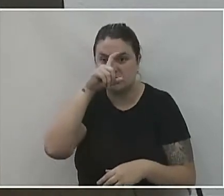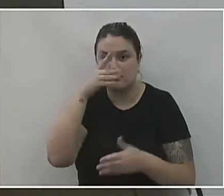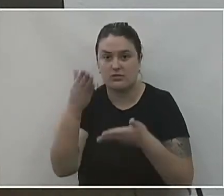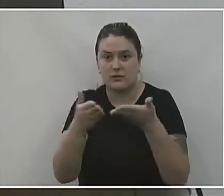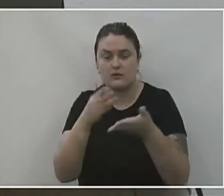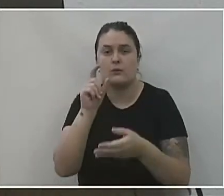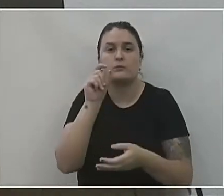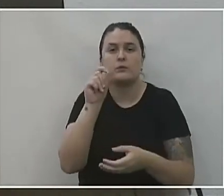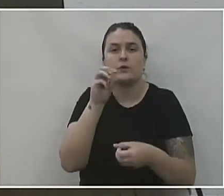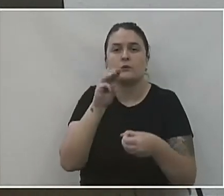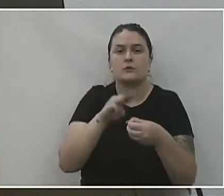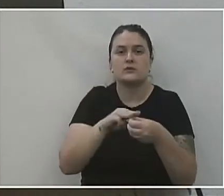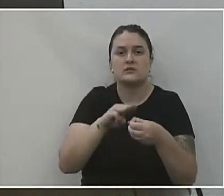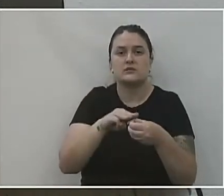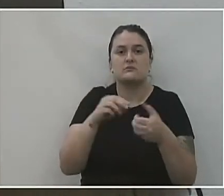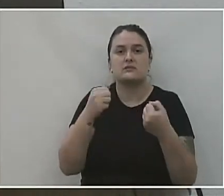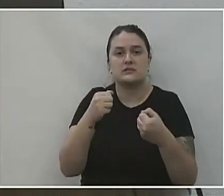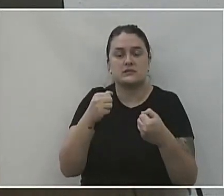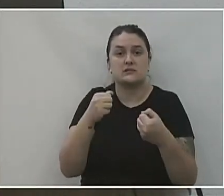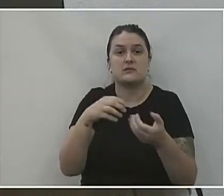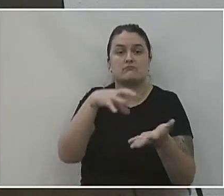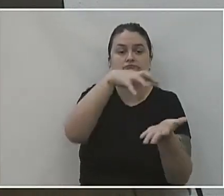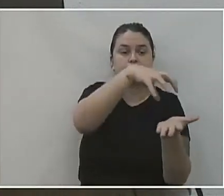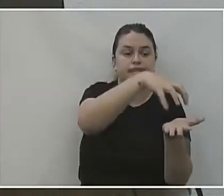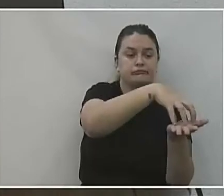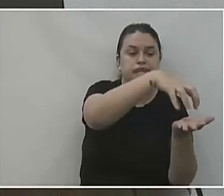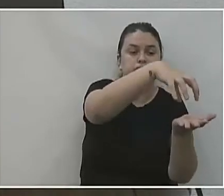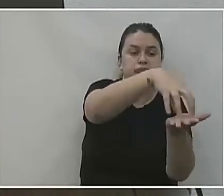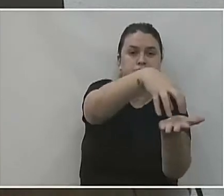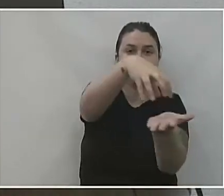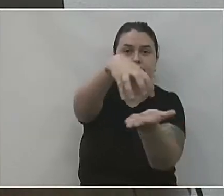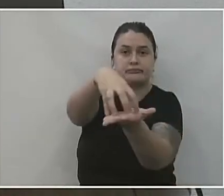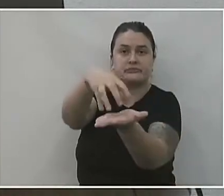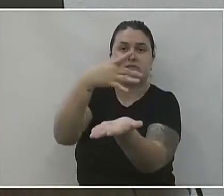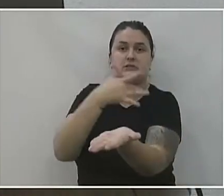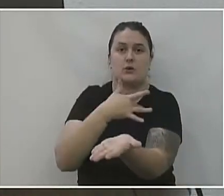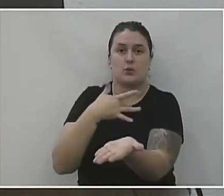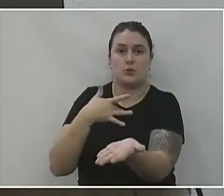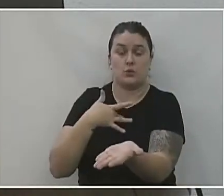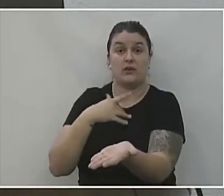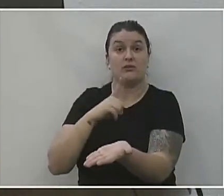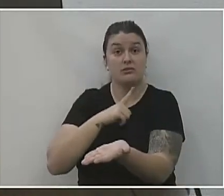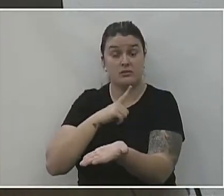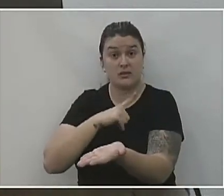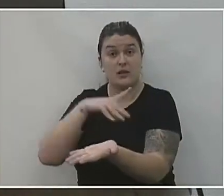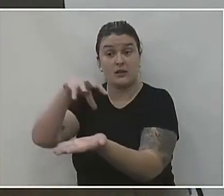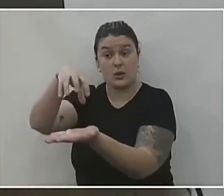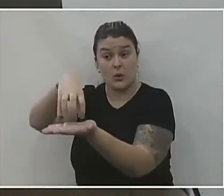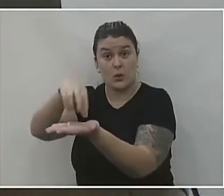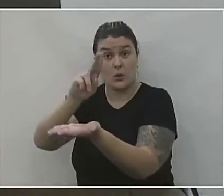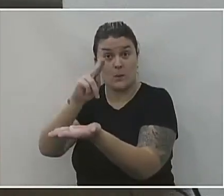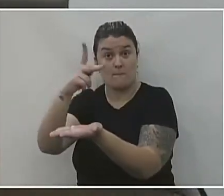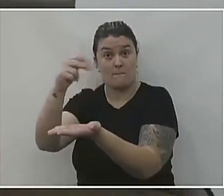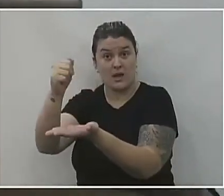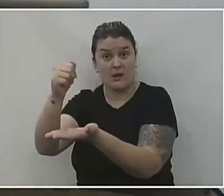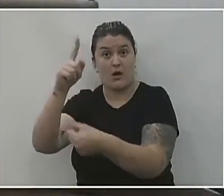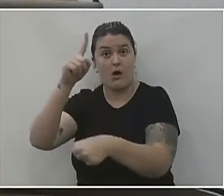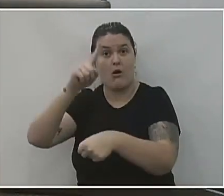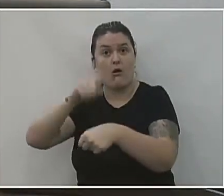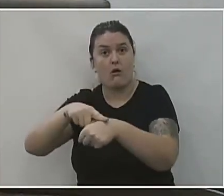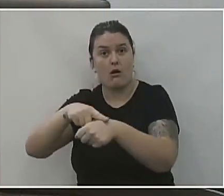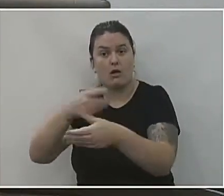o município tem que dar conta? Dos postos de saúde e nós temos uma UPA que é uma unidade de pronto